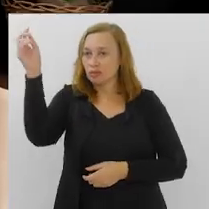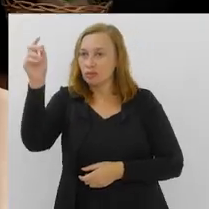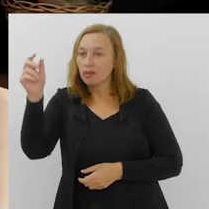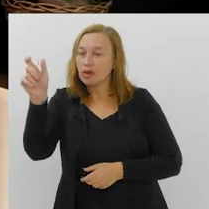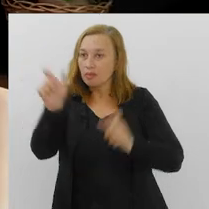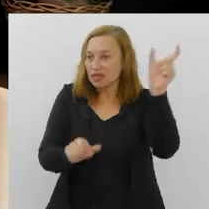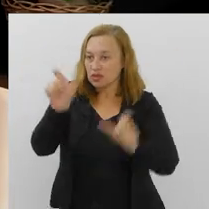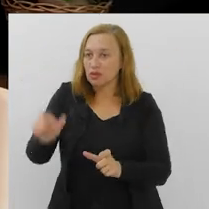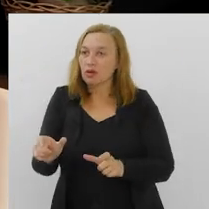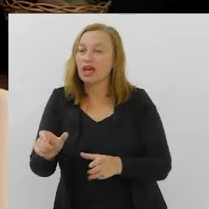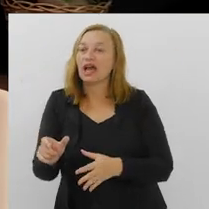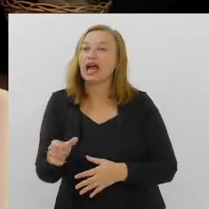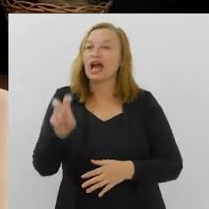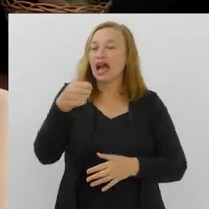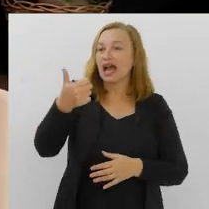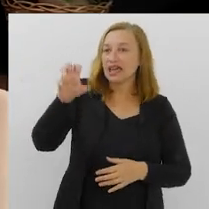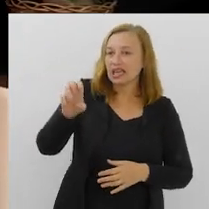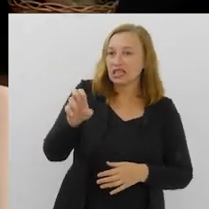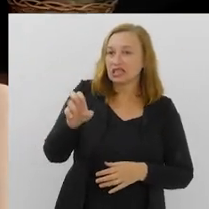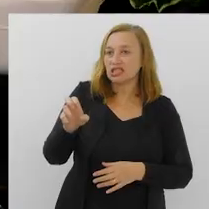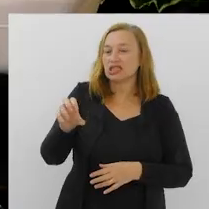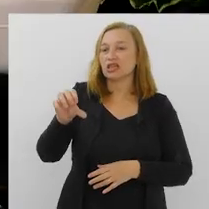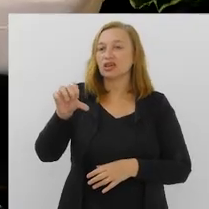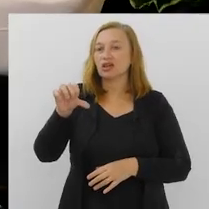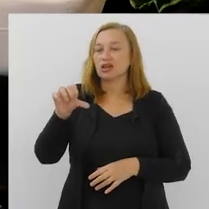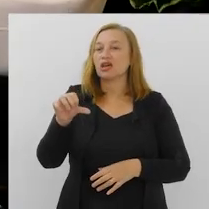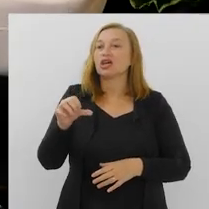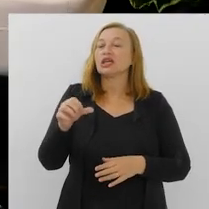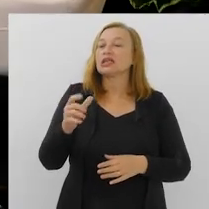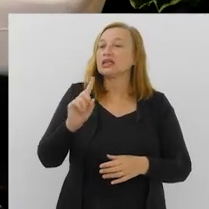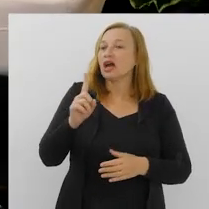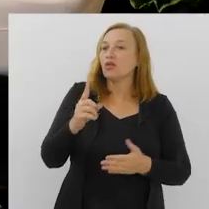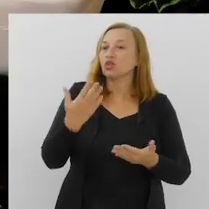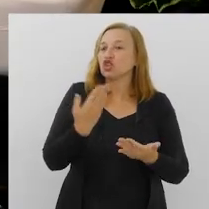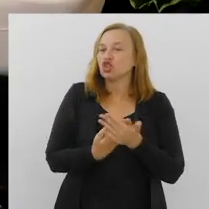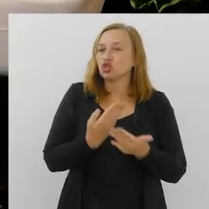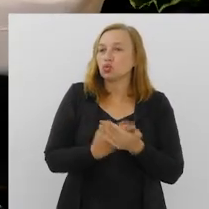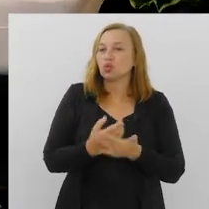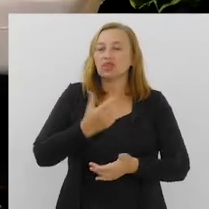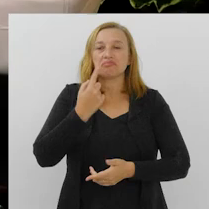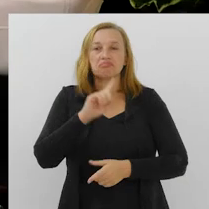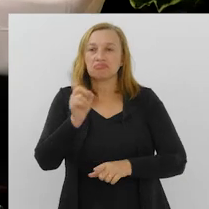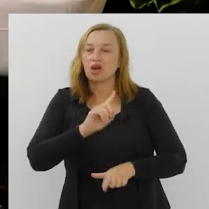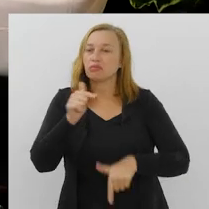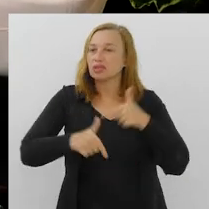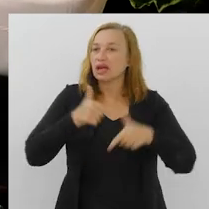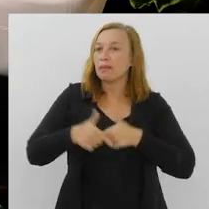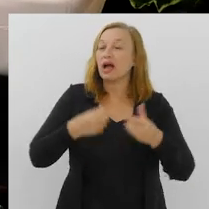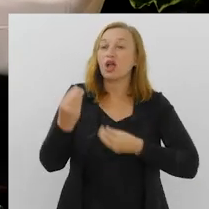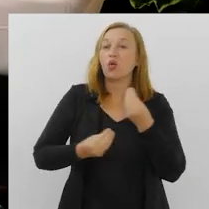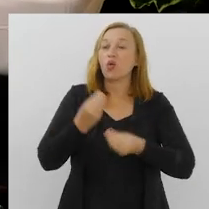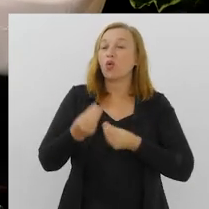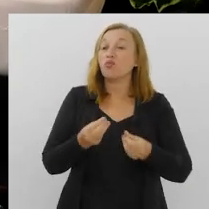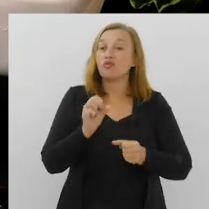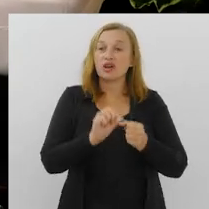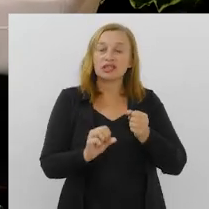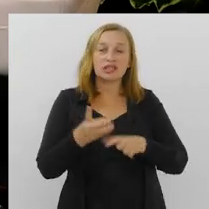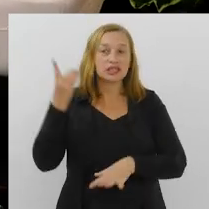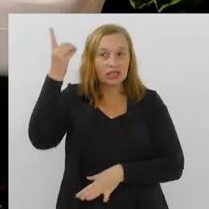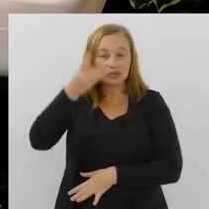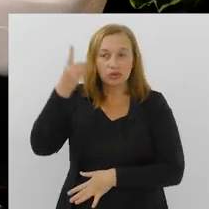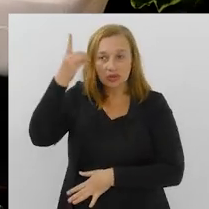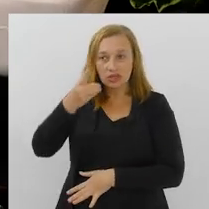não estuda nem trabalha. Como fazer com essa juventude, deputado, a partir da sua condição de parlamentar,